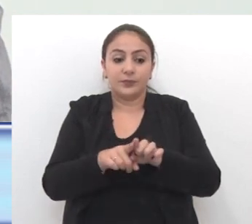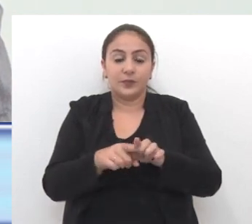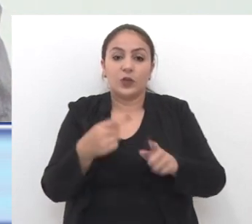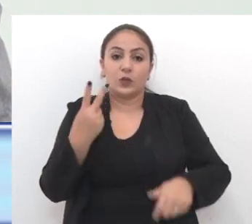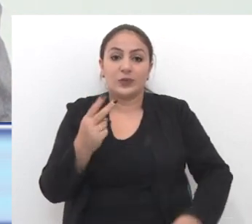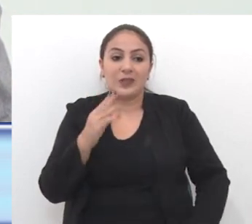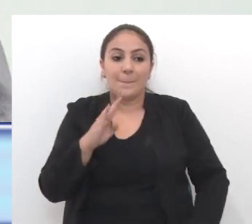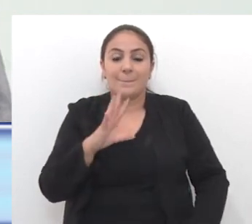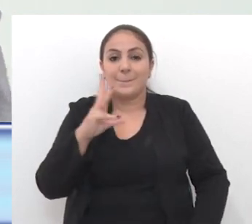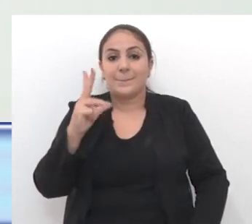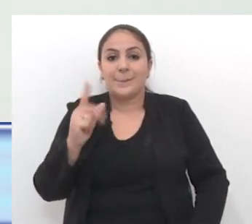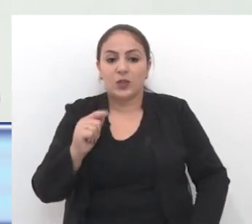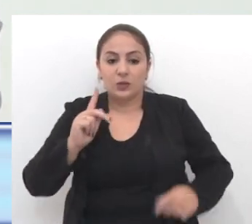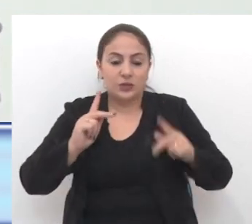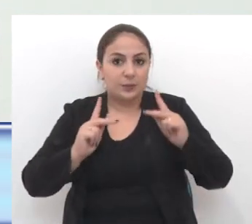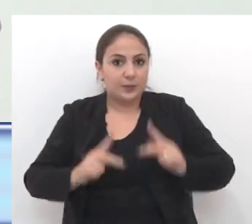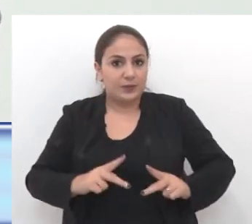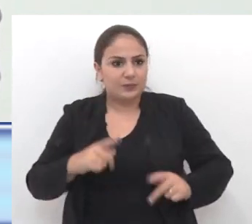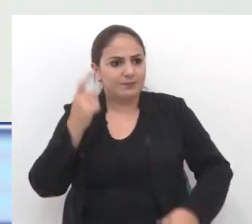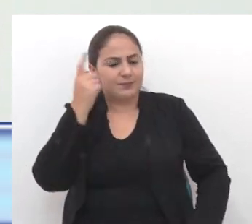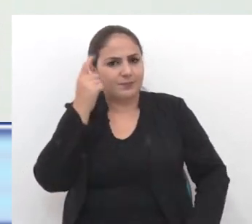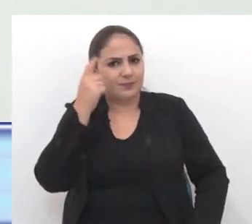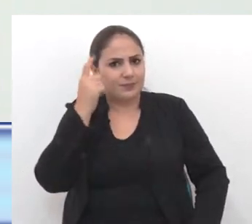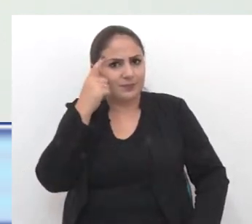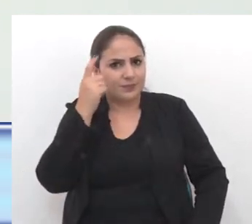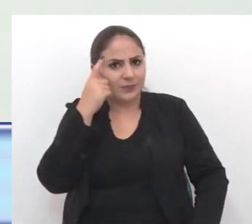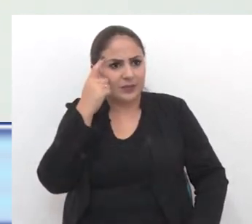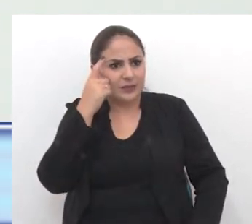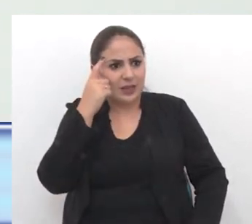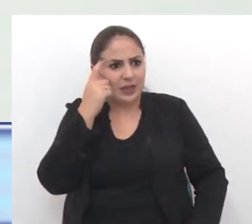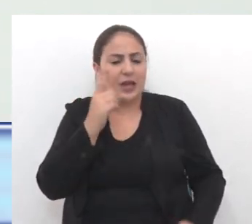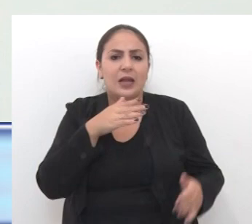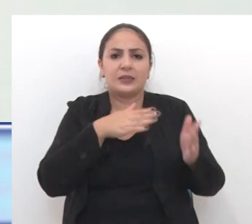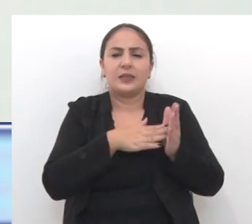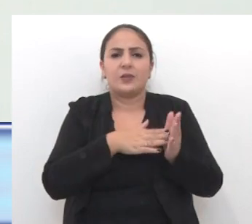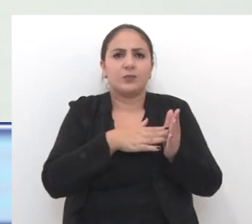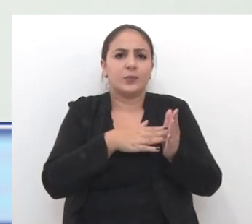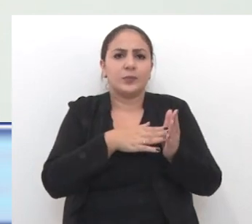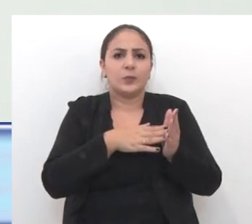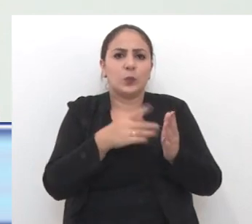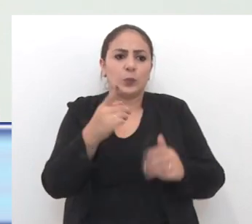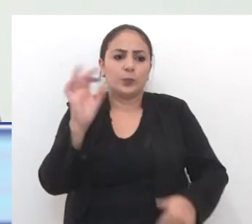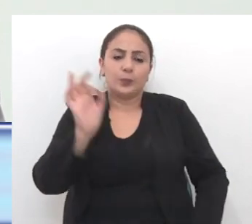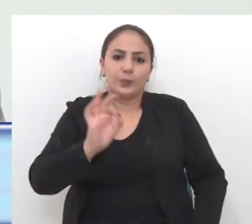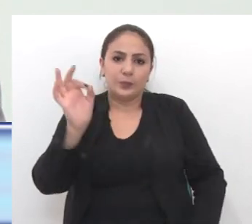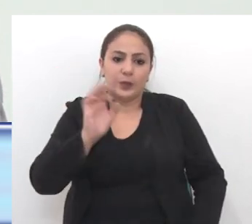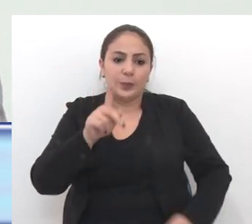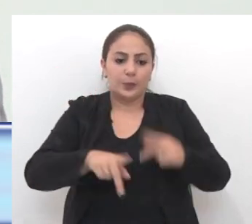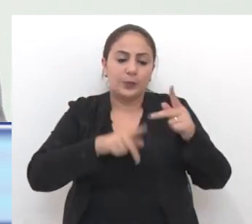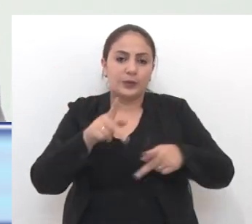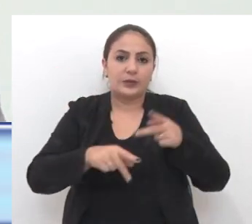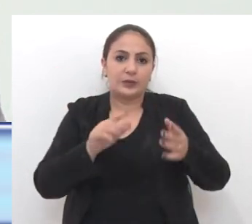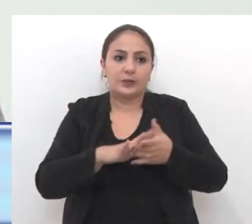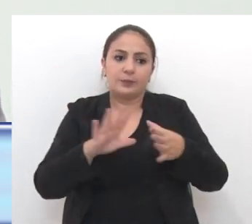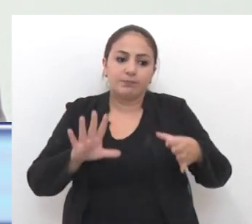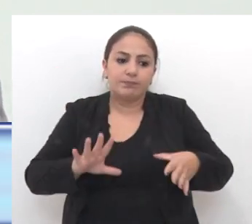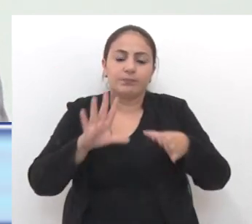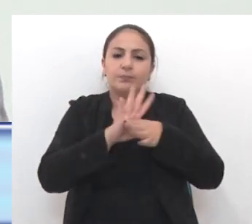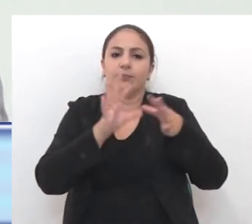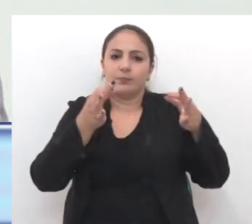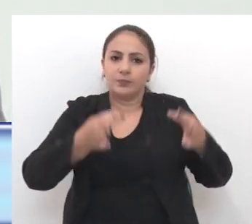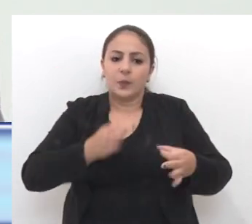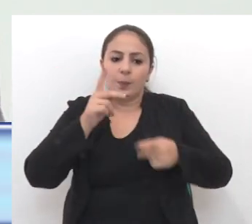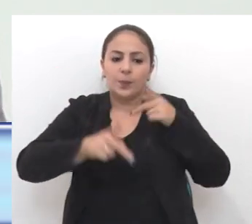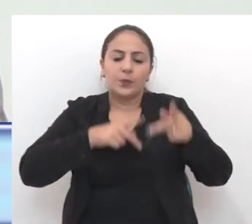2 bilhões de pessoas nos leva a pensar em quase um terço da população planetária. E se coincide com